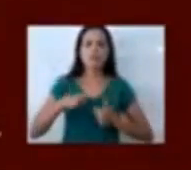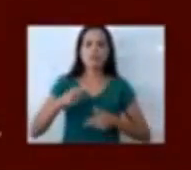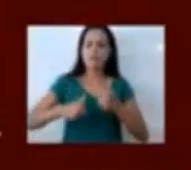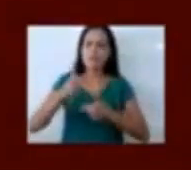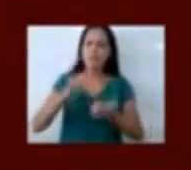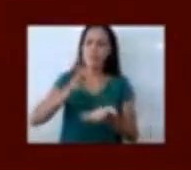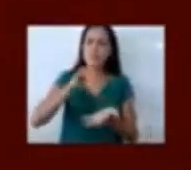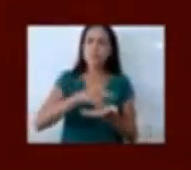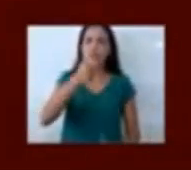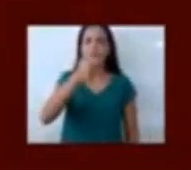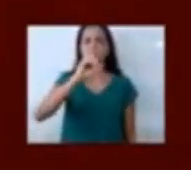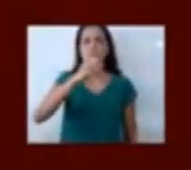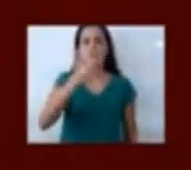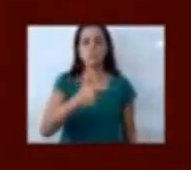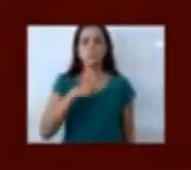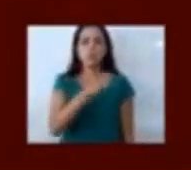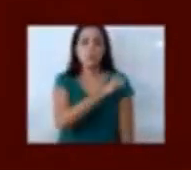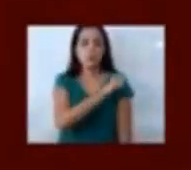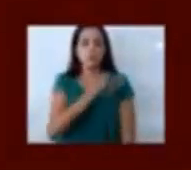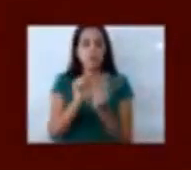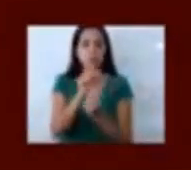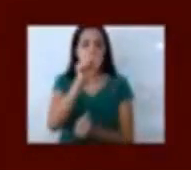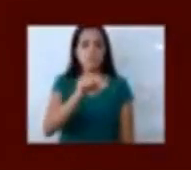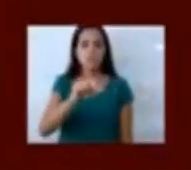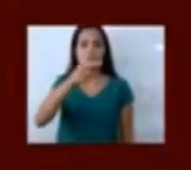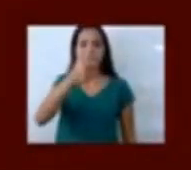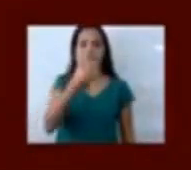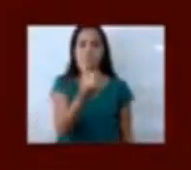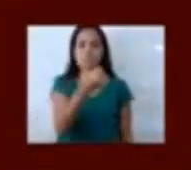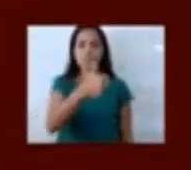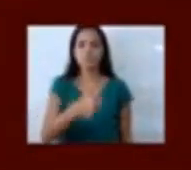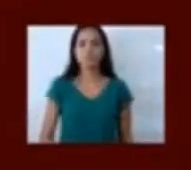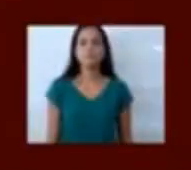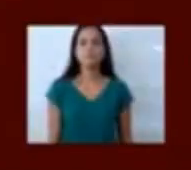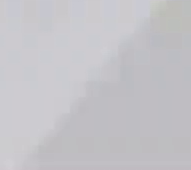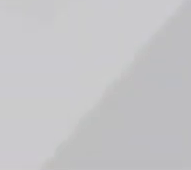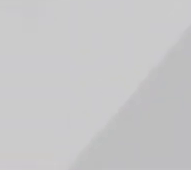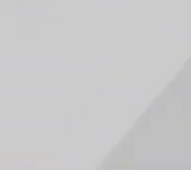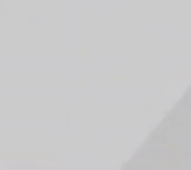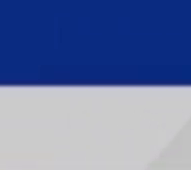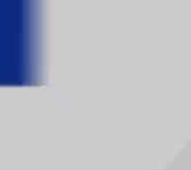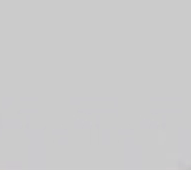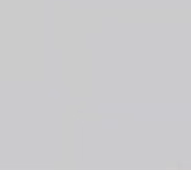e emprego de verdade. Professor Neymar, 1202. Pelo Rio, com você. Derson, 1261.